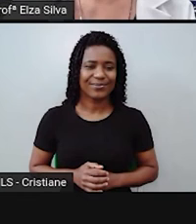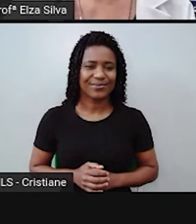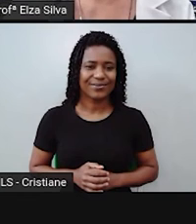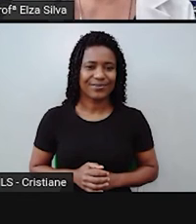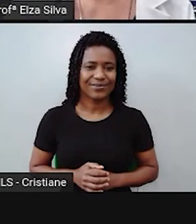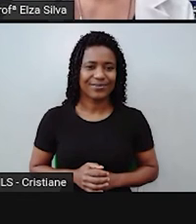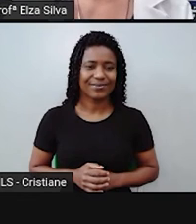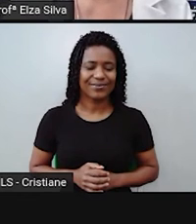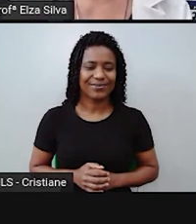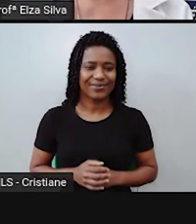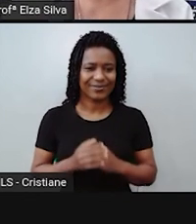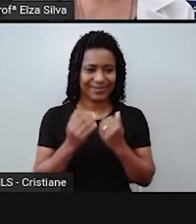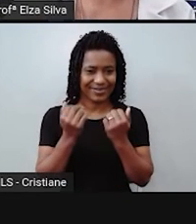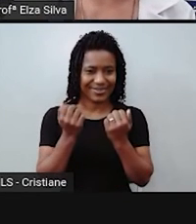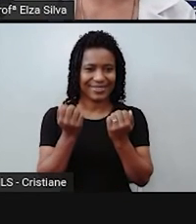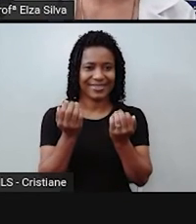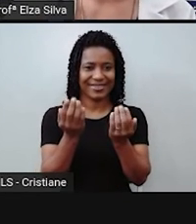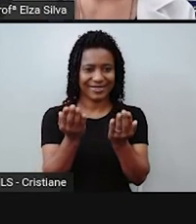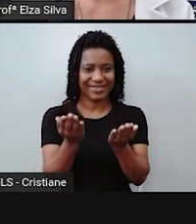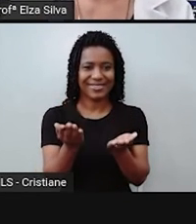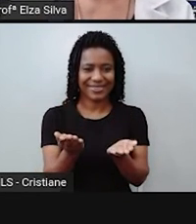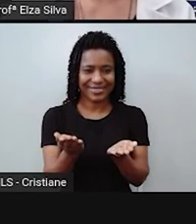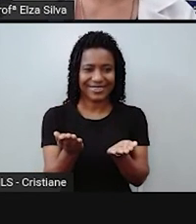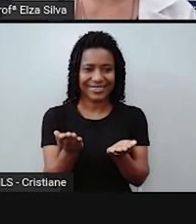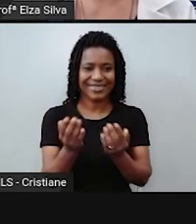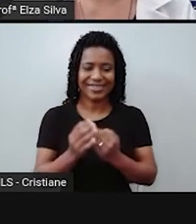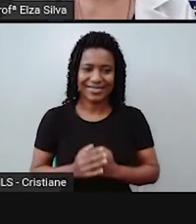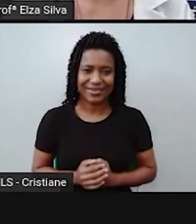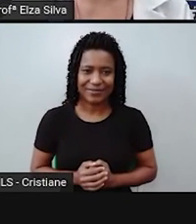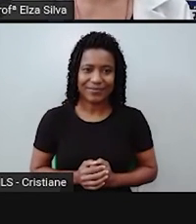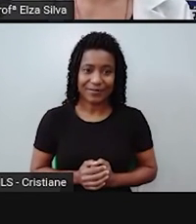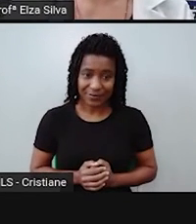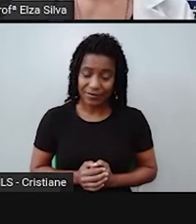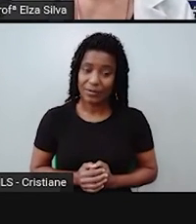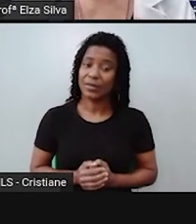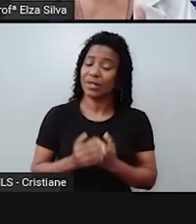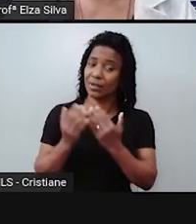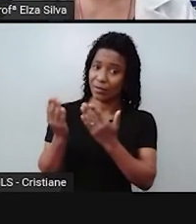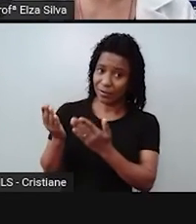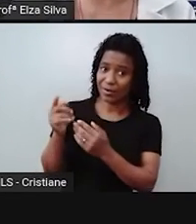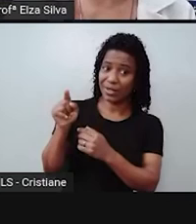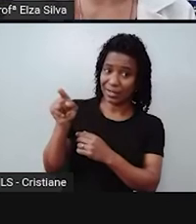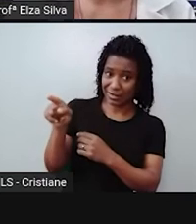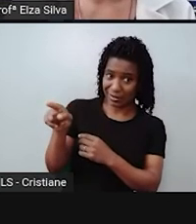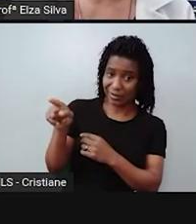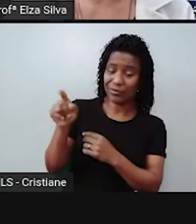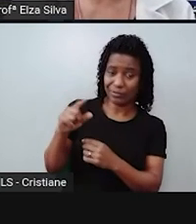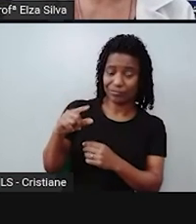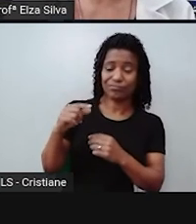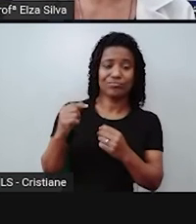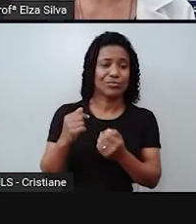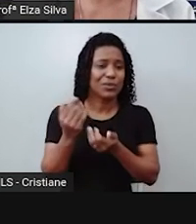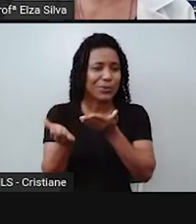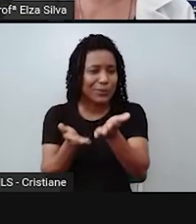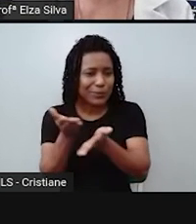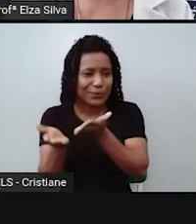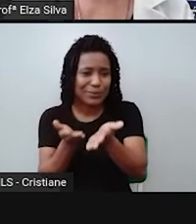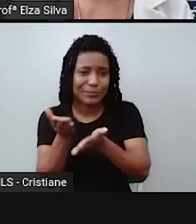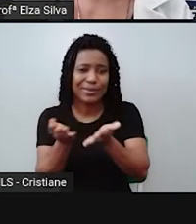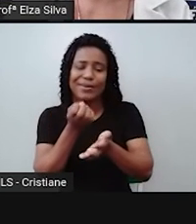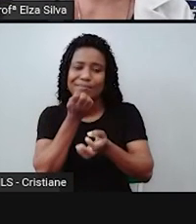and sensitive. Então, Senna foi generoso e sensível. Aqui nós estamos